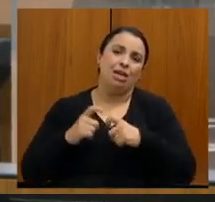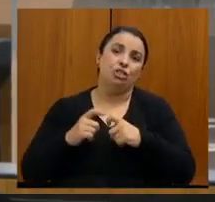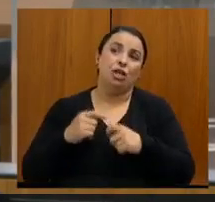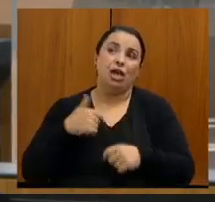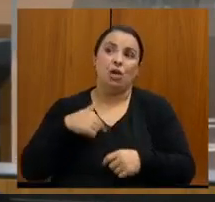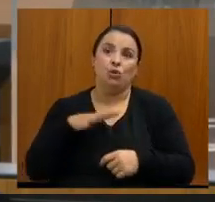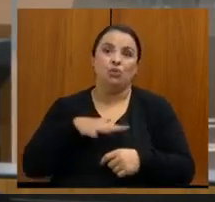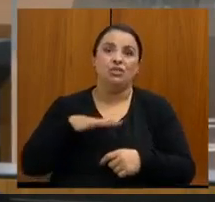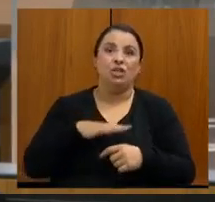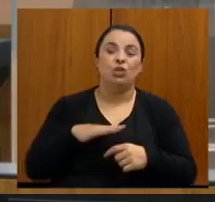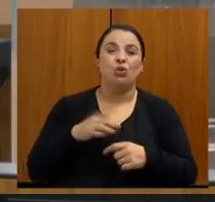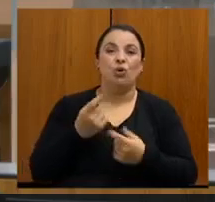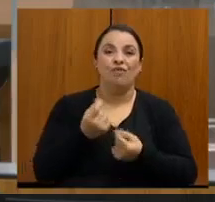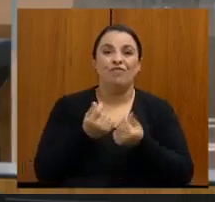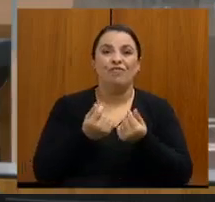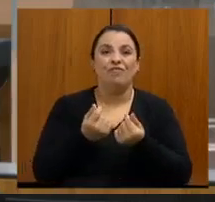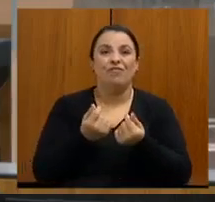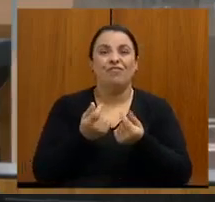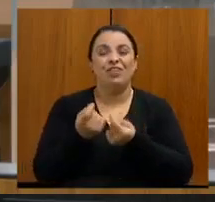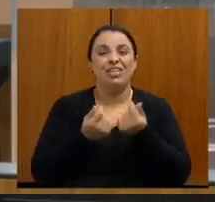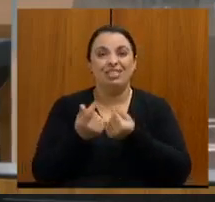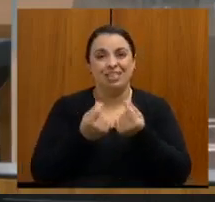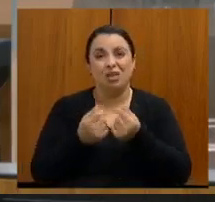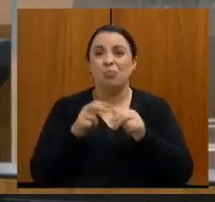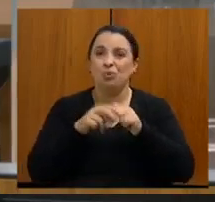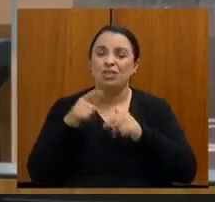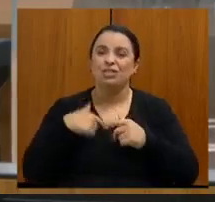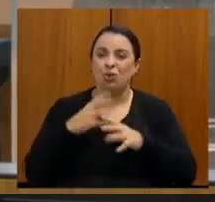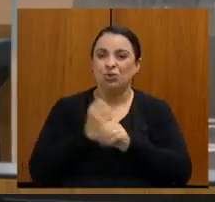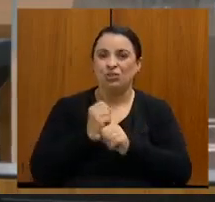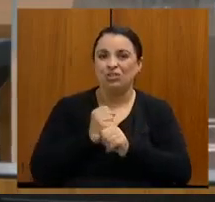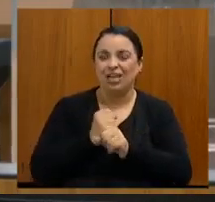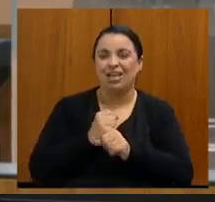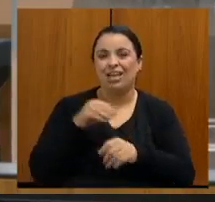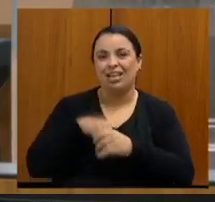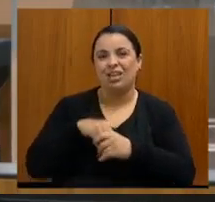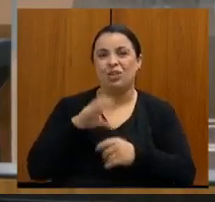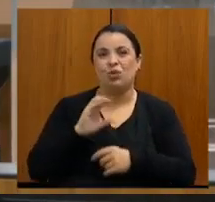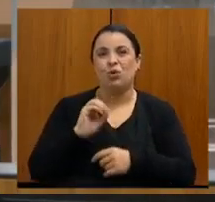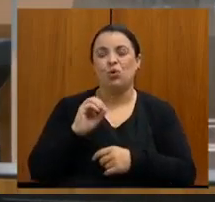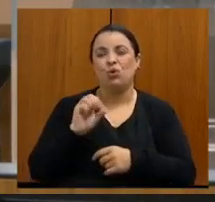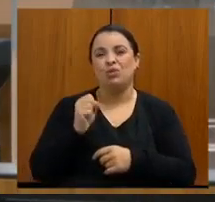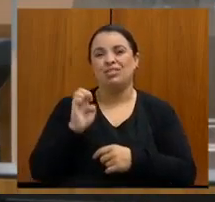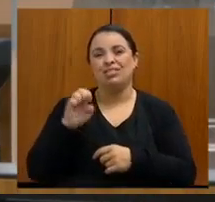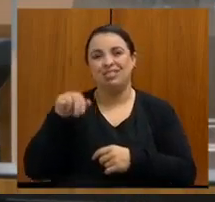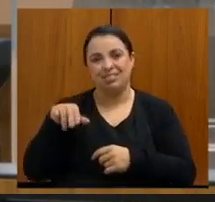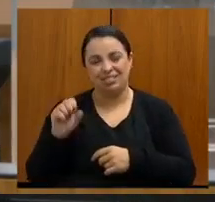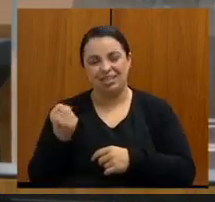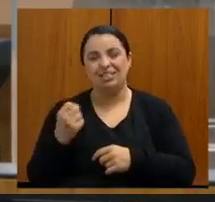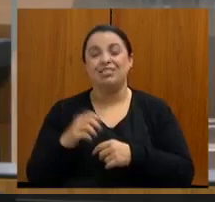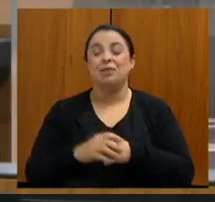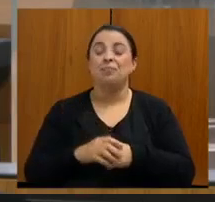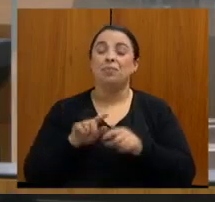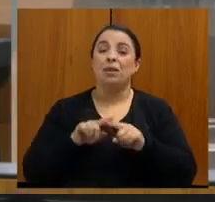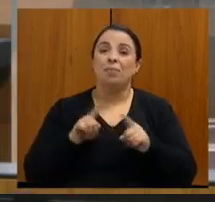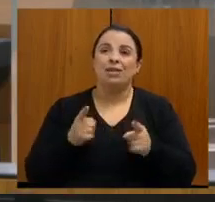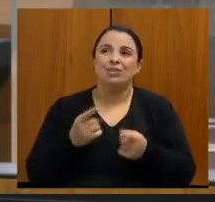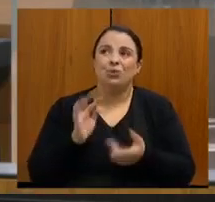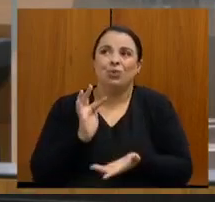talvez por isso eu seja o tesoureiro do Coaseiros, não tem técnica para poder discutir questões de saúde,